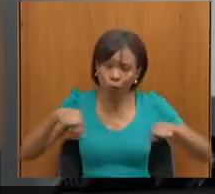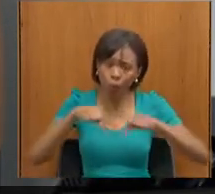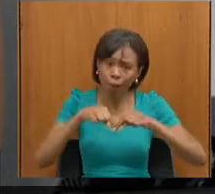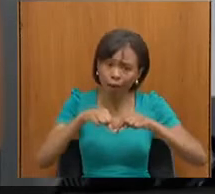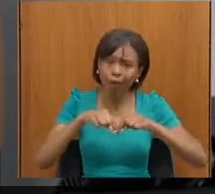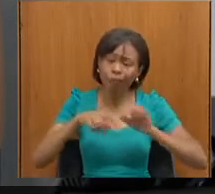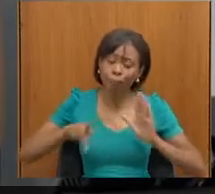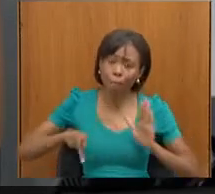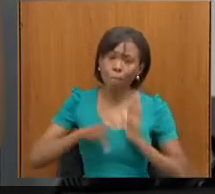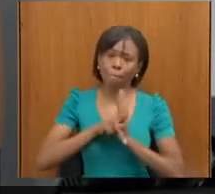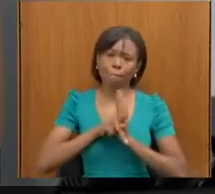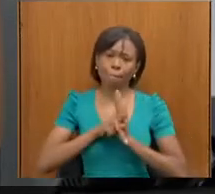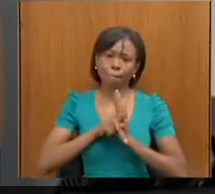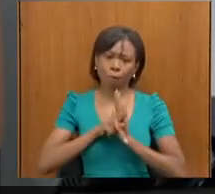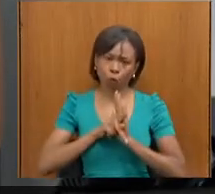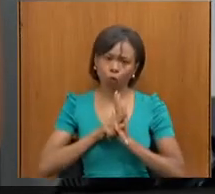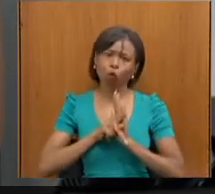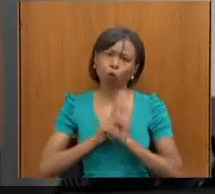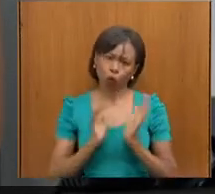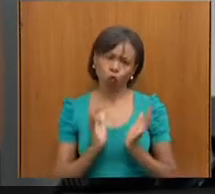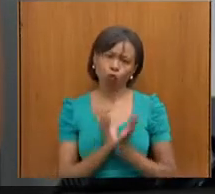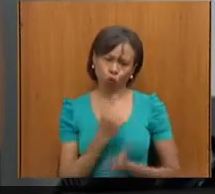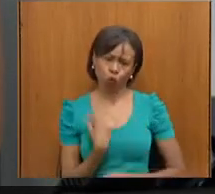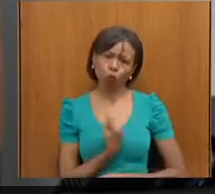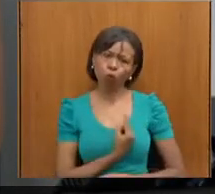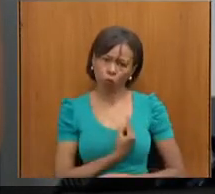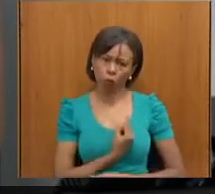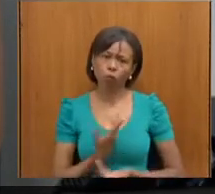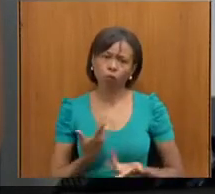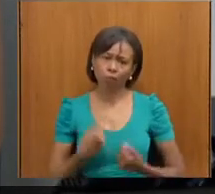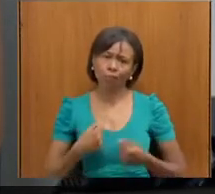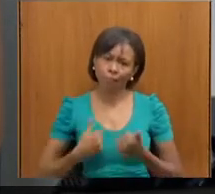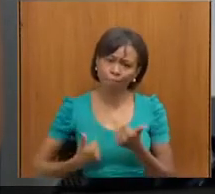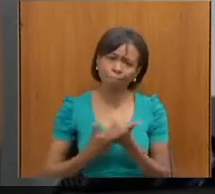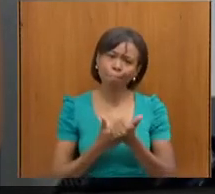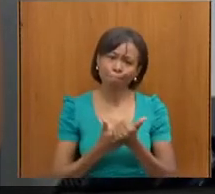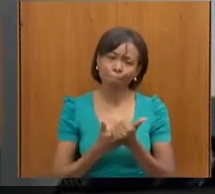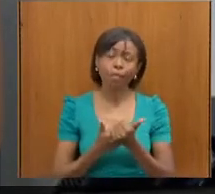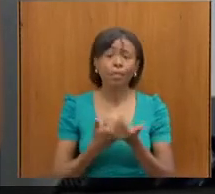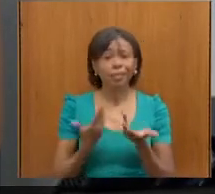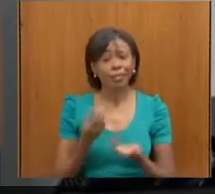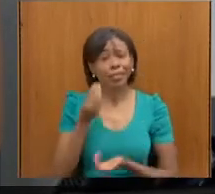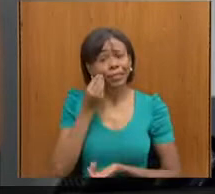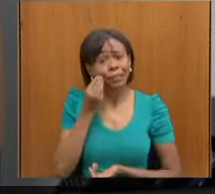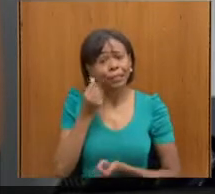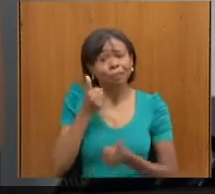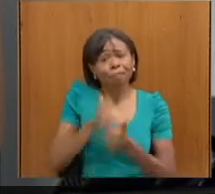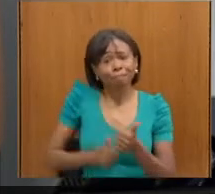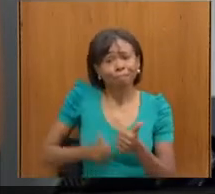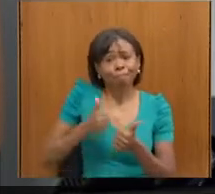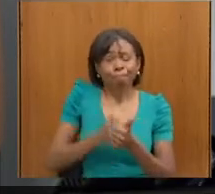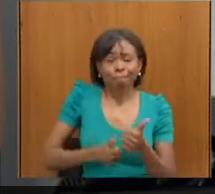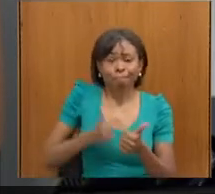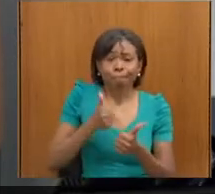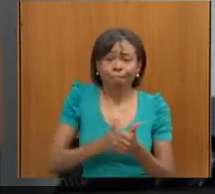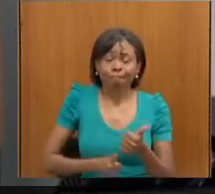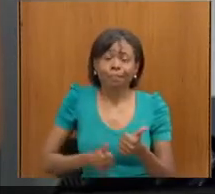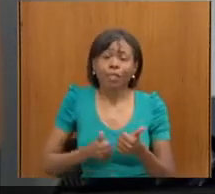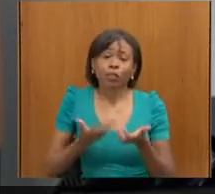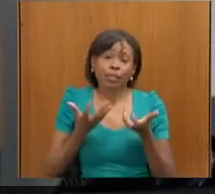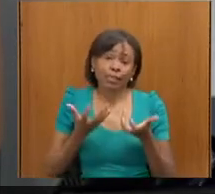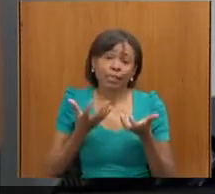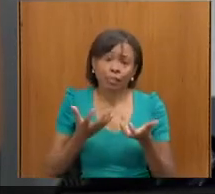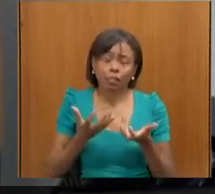que a gente precisa desse apoio, né, e tomam em busca, né, lutando, buscando, e tem uma